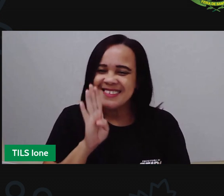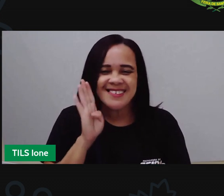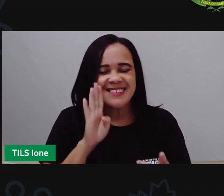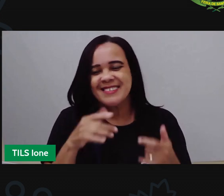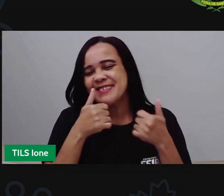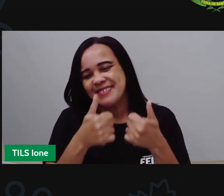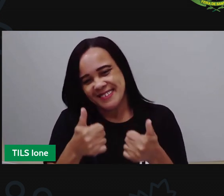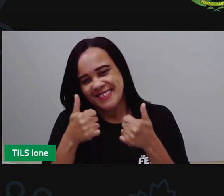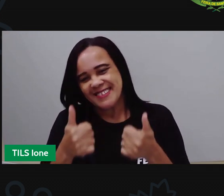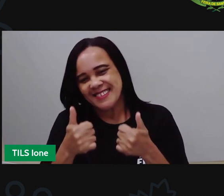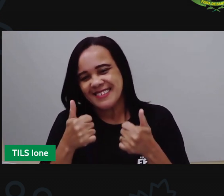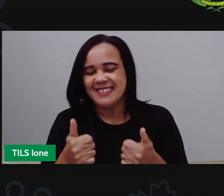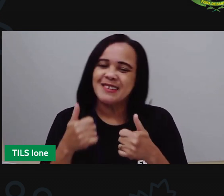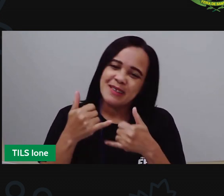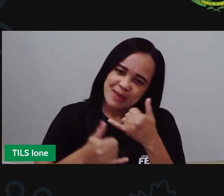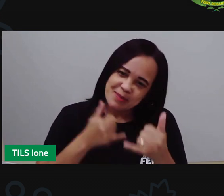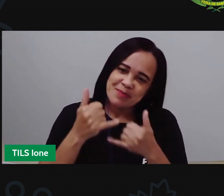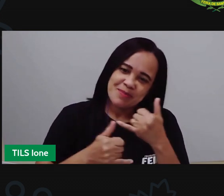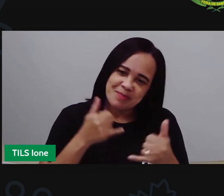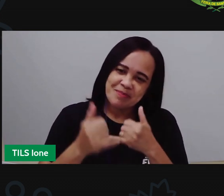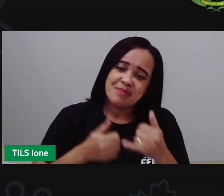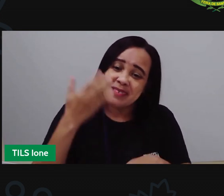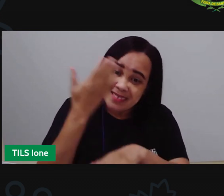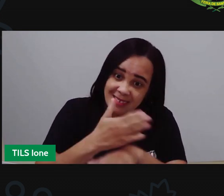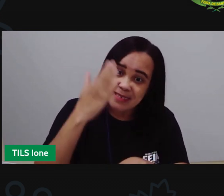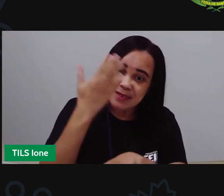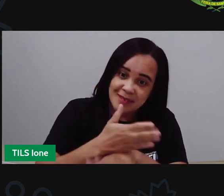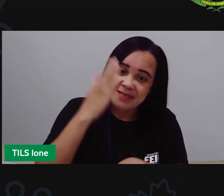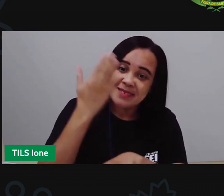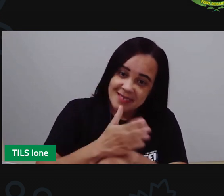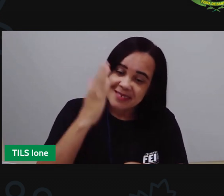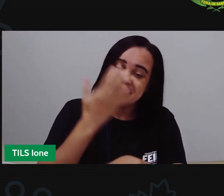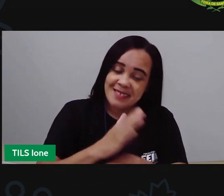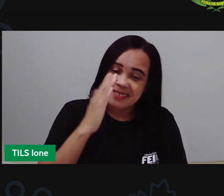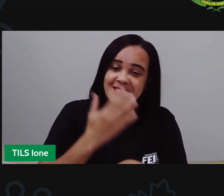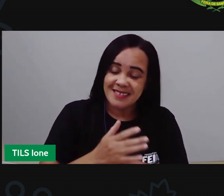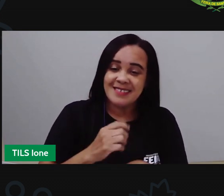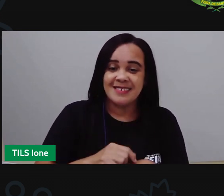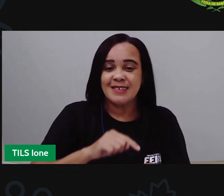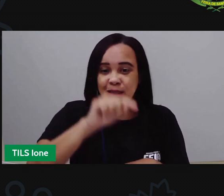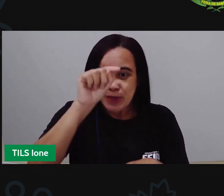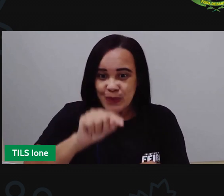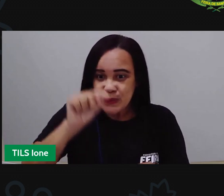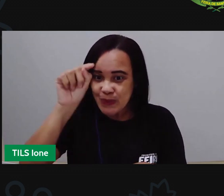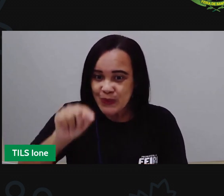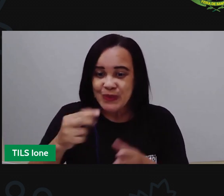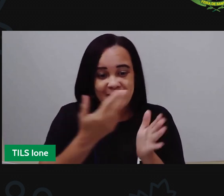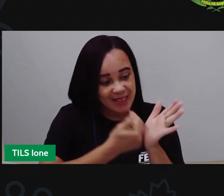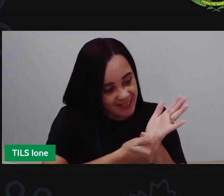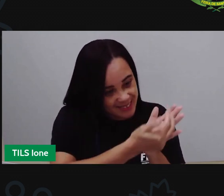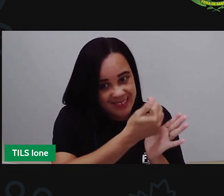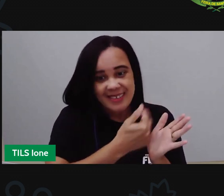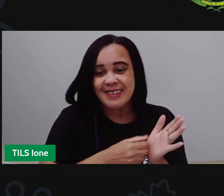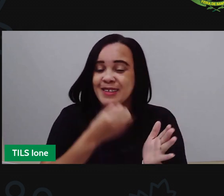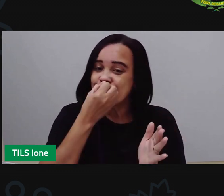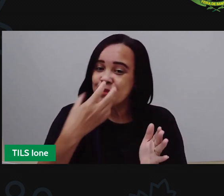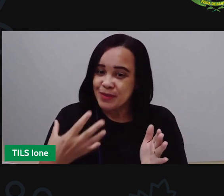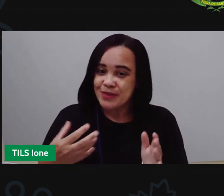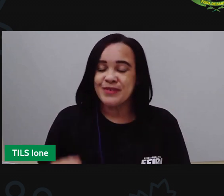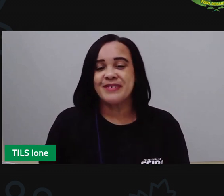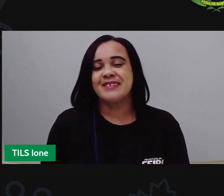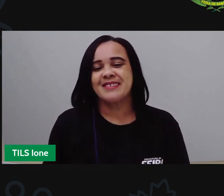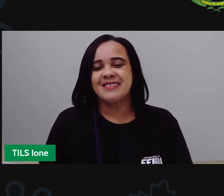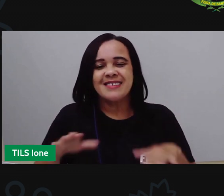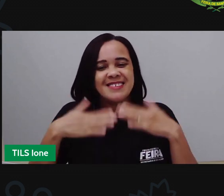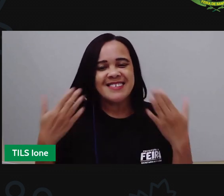se divertir praticando ali a interpretação dos gráficos então criançada nessa